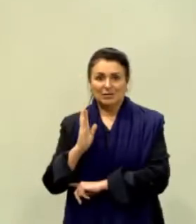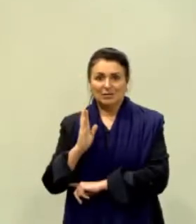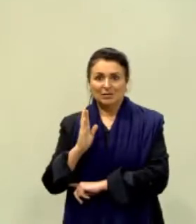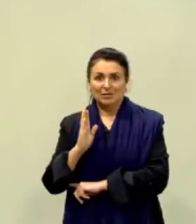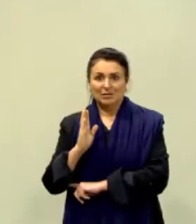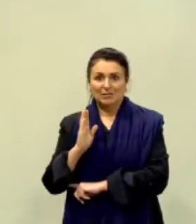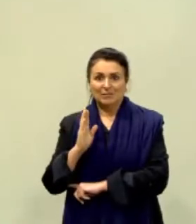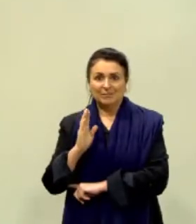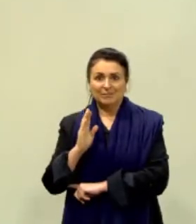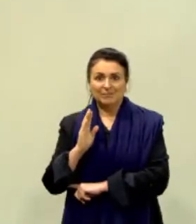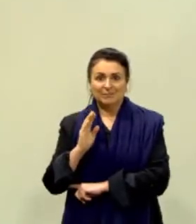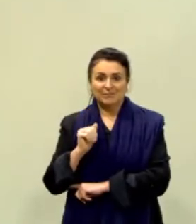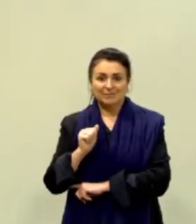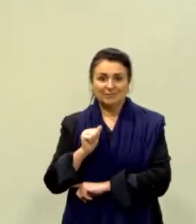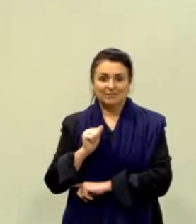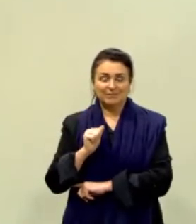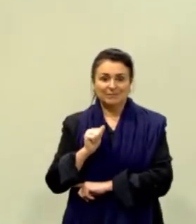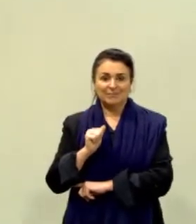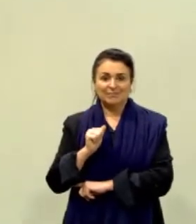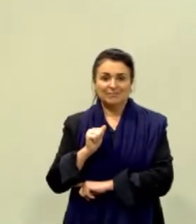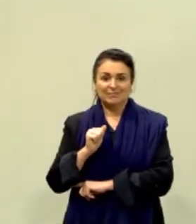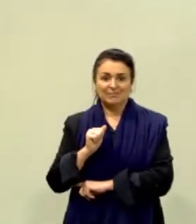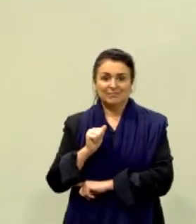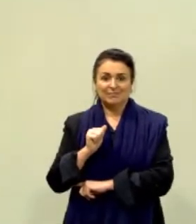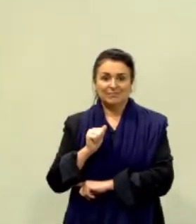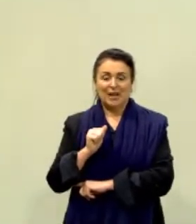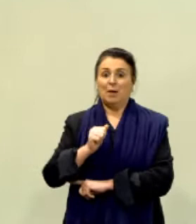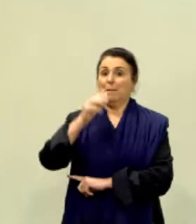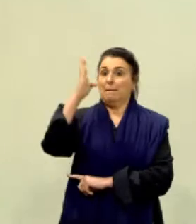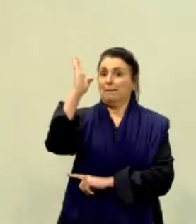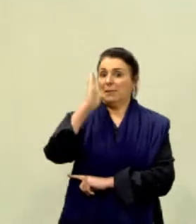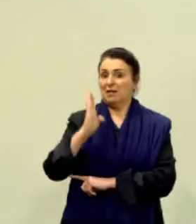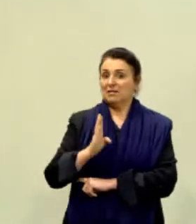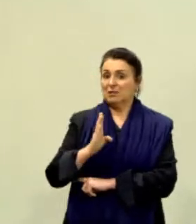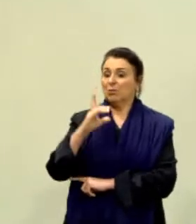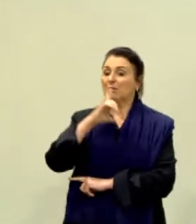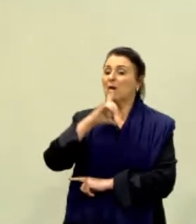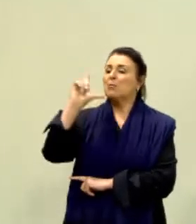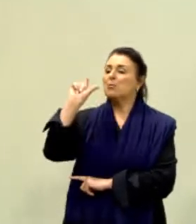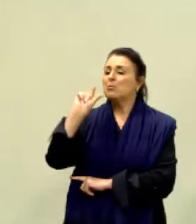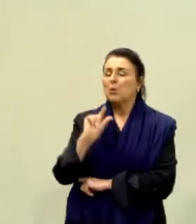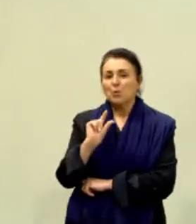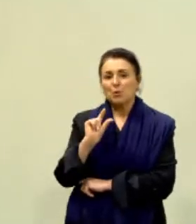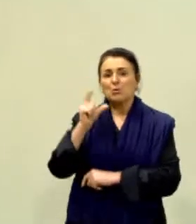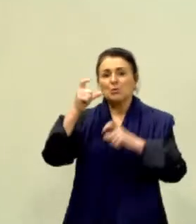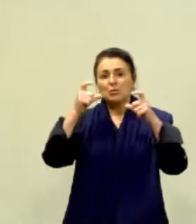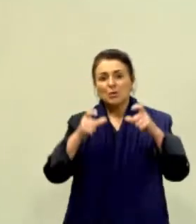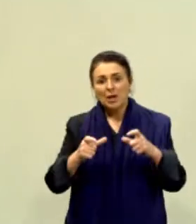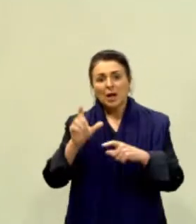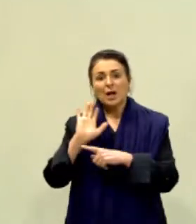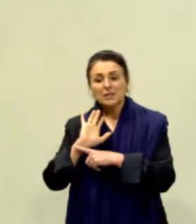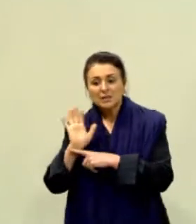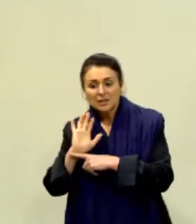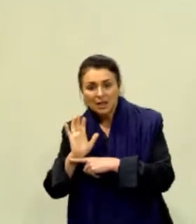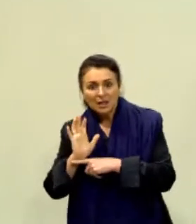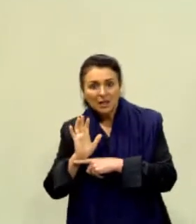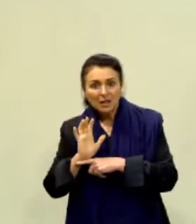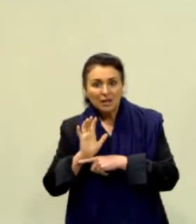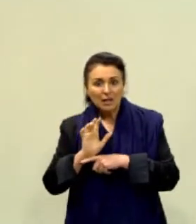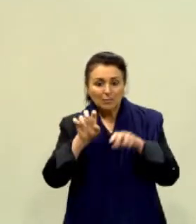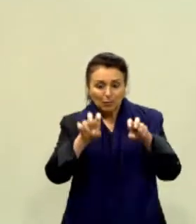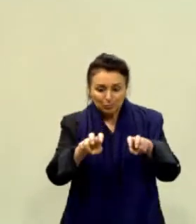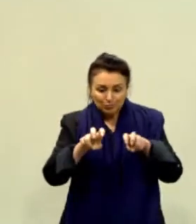tem poucas salas de cinema. Poucas